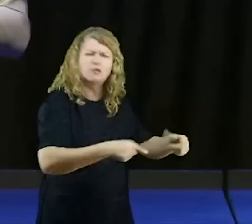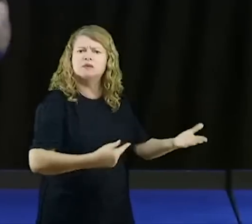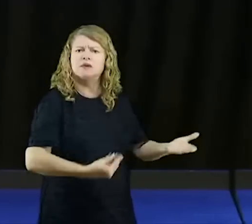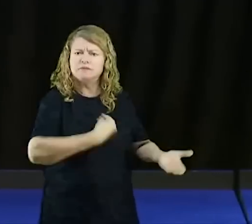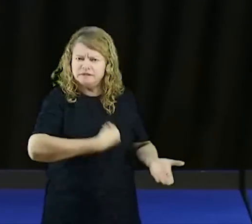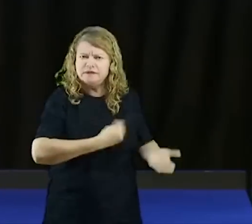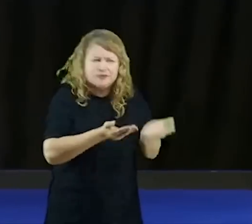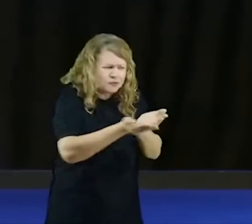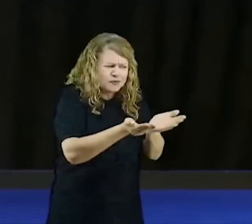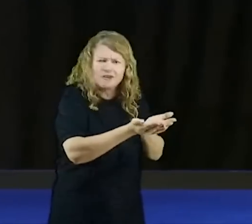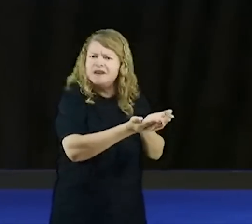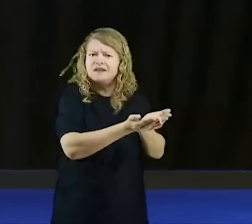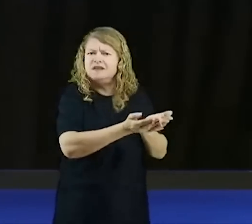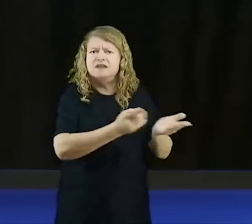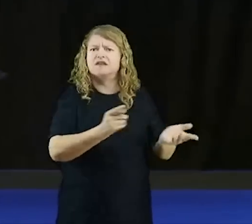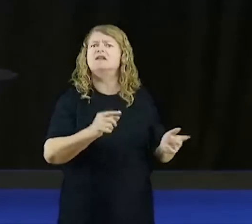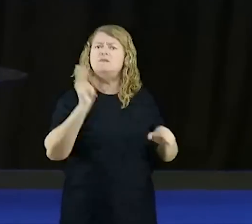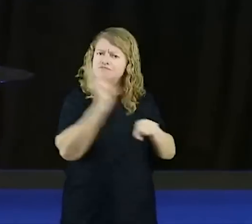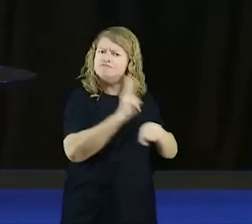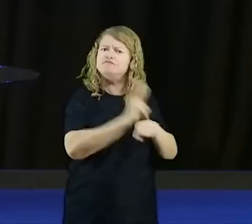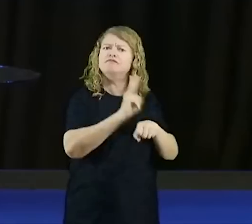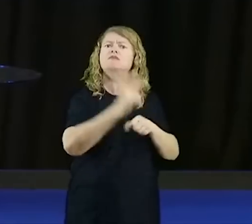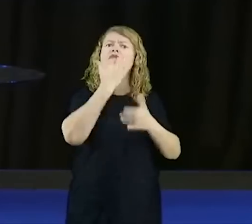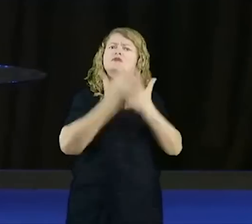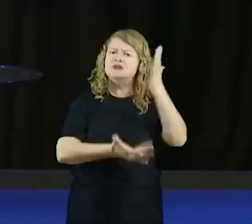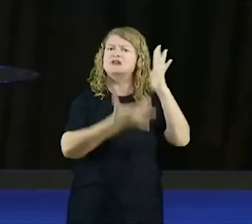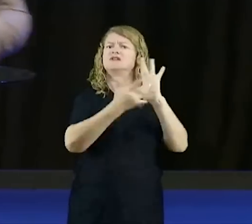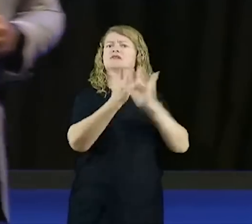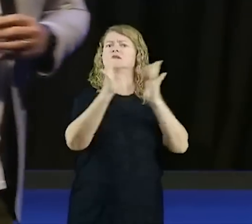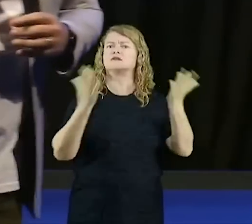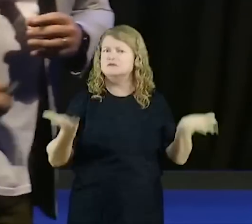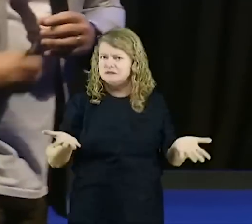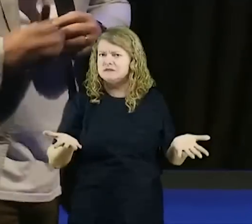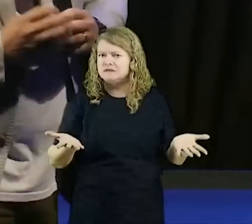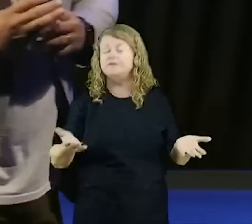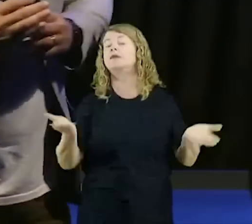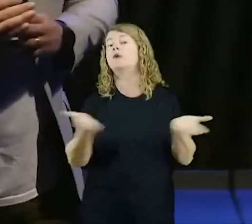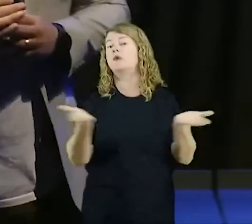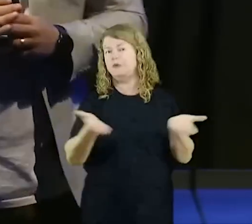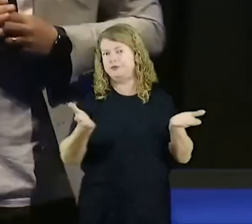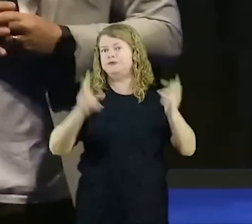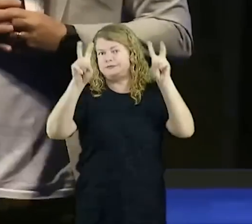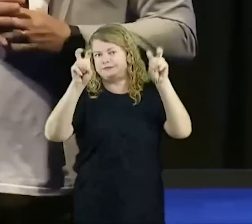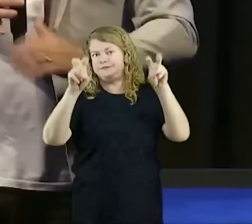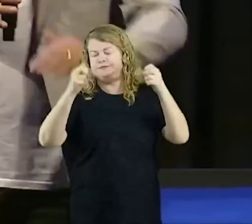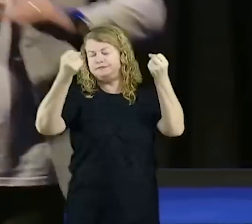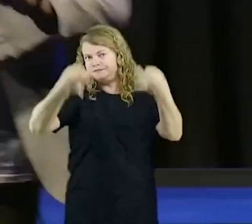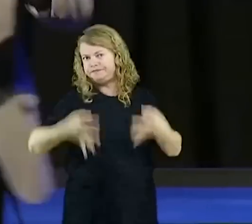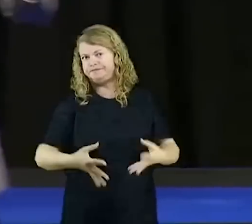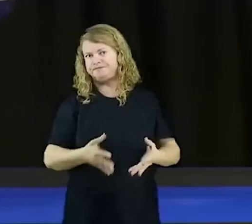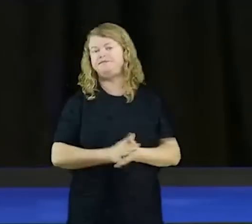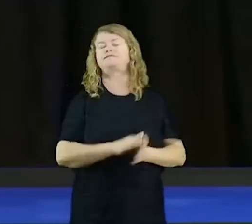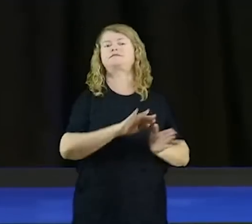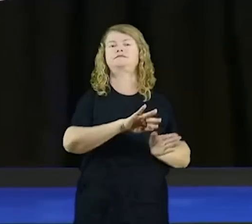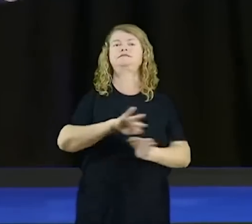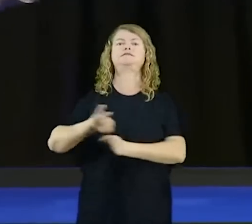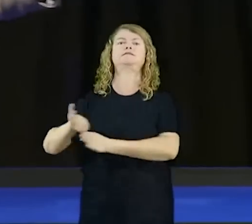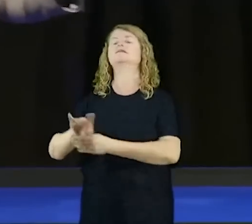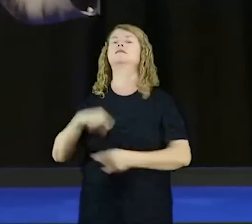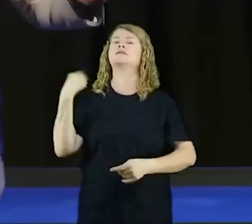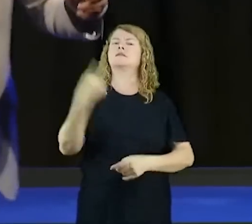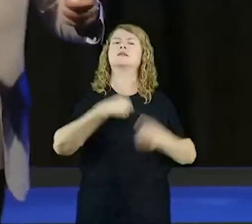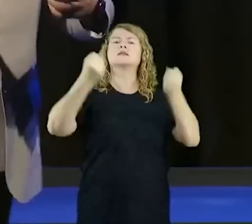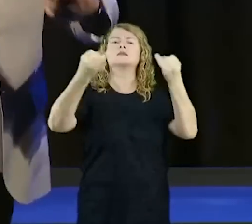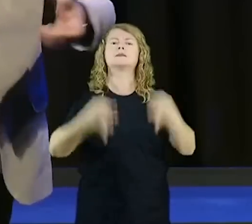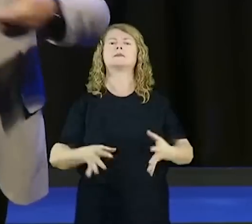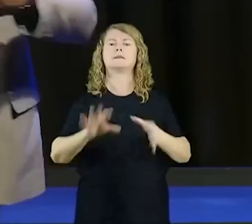e não tem temor daquilo que é verdadeiro? É sobre isso que a gente vai falar. Cativeiros espirituais. Quando a gente fala sobre libertação, esse